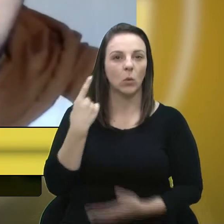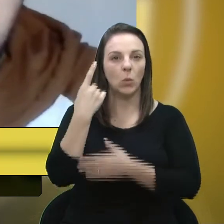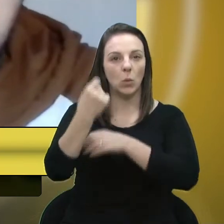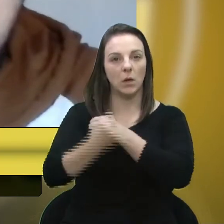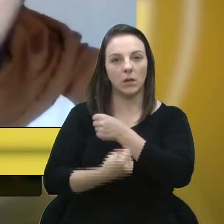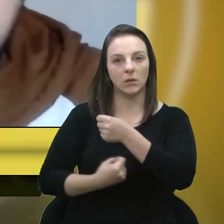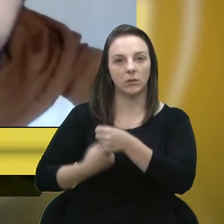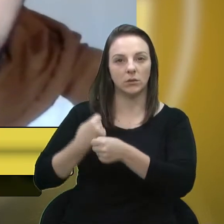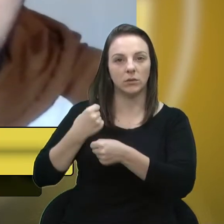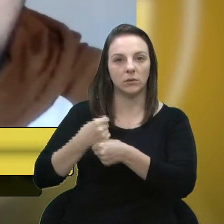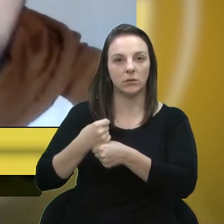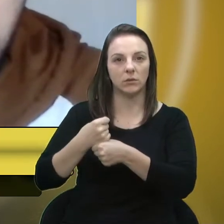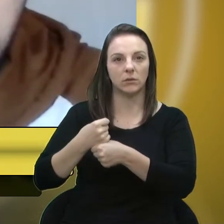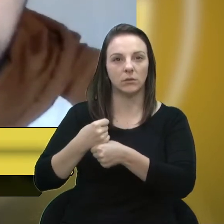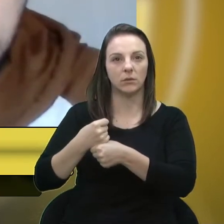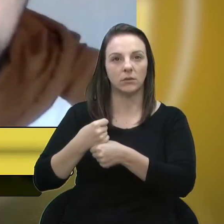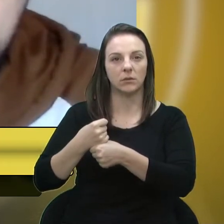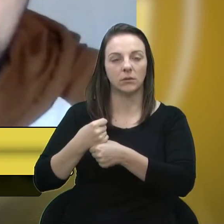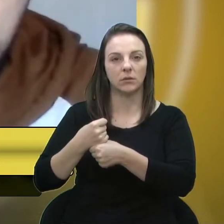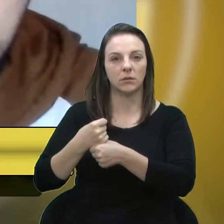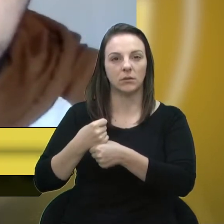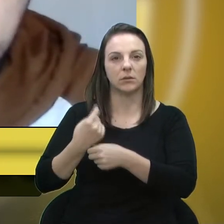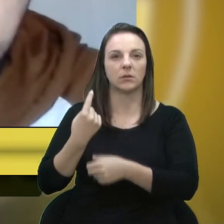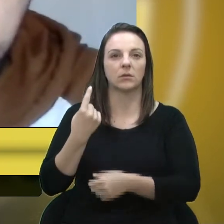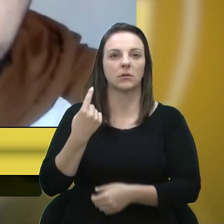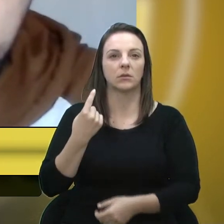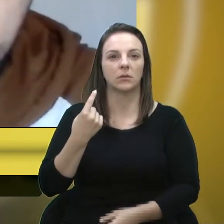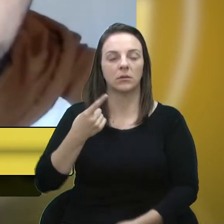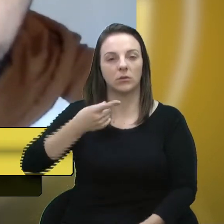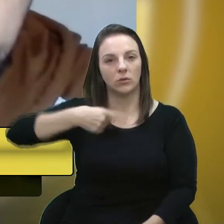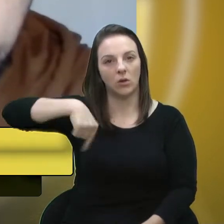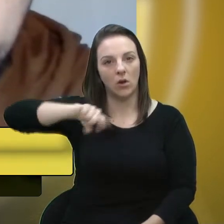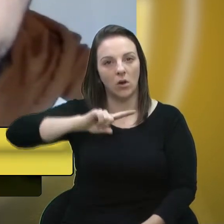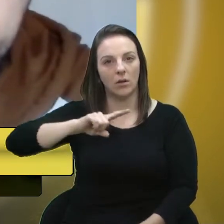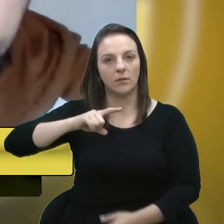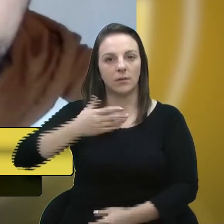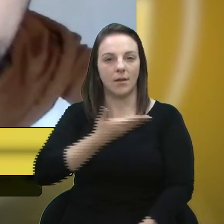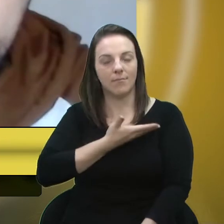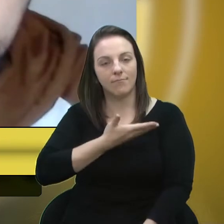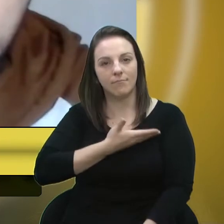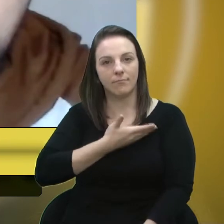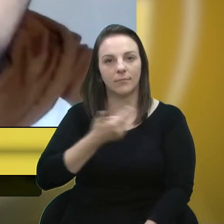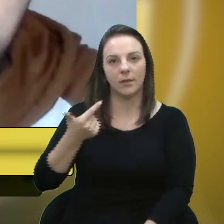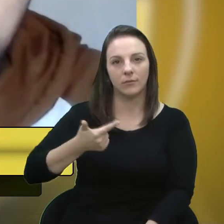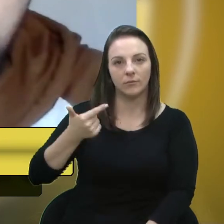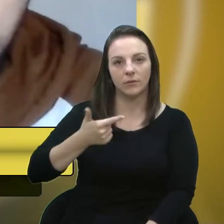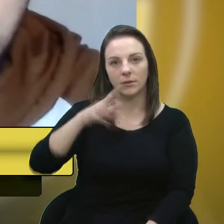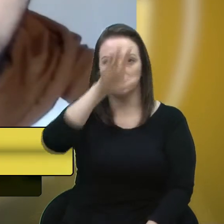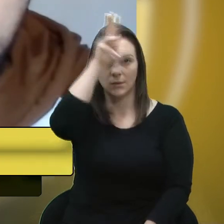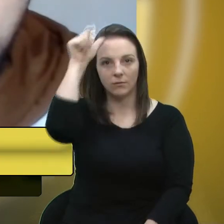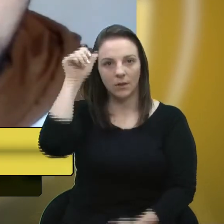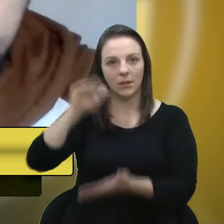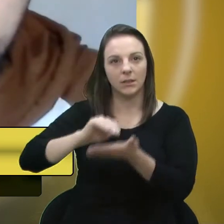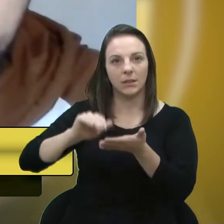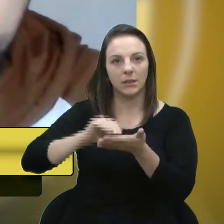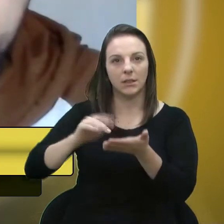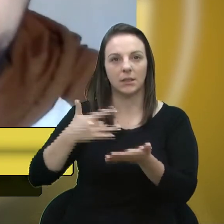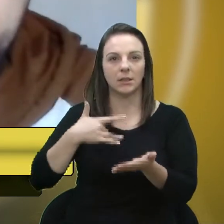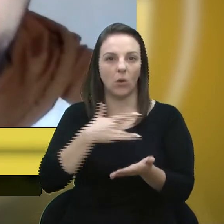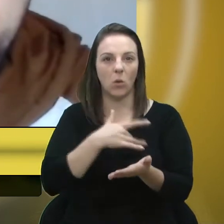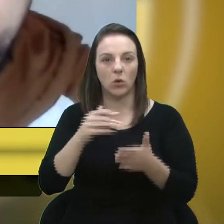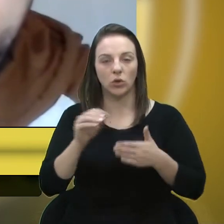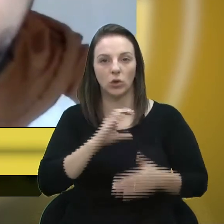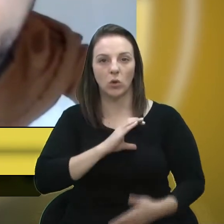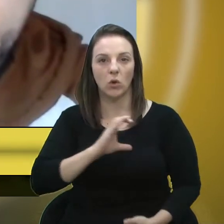da nossa companheira, ex-vice-prefeita, secretária da Saúde, coordenadora regional da Saúde.